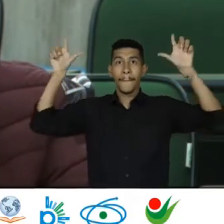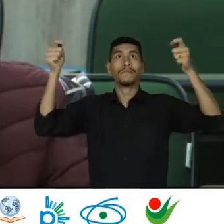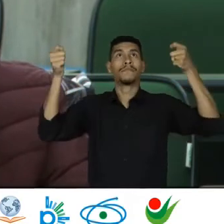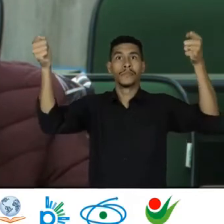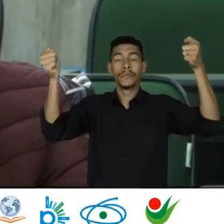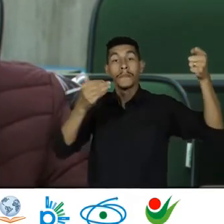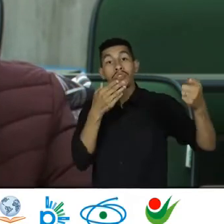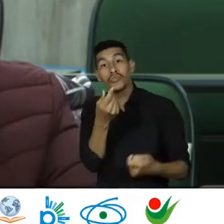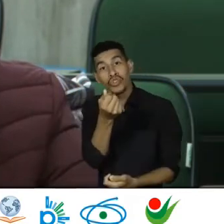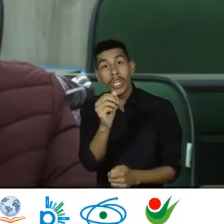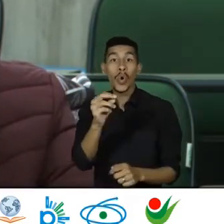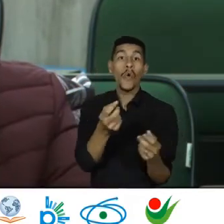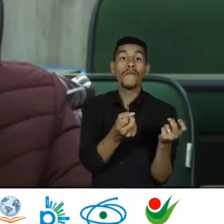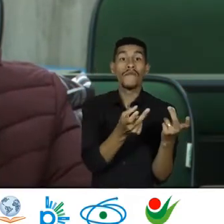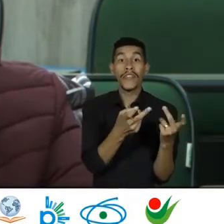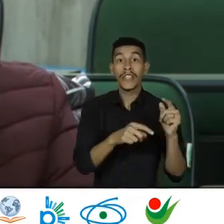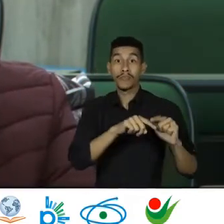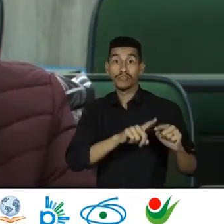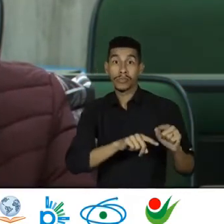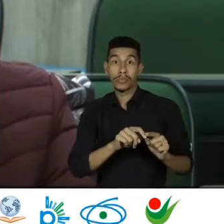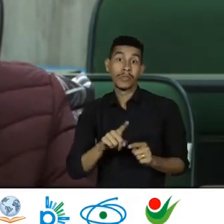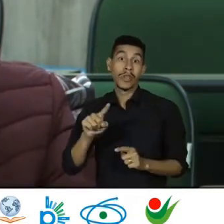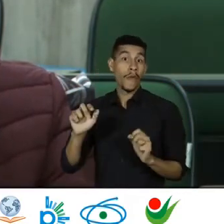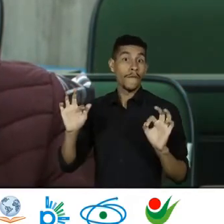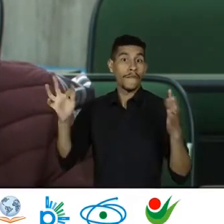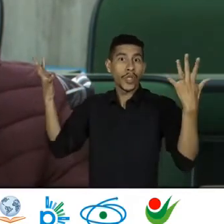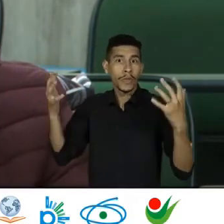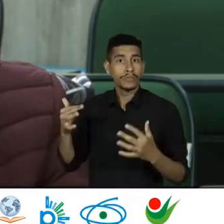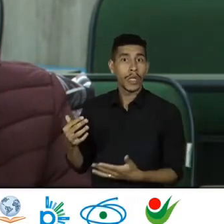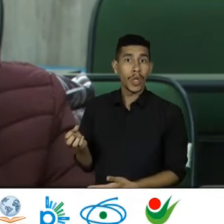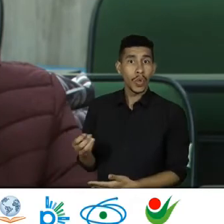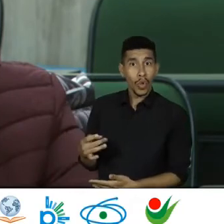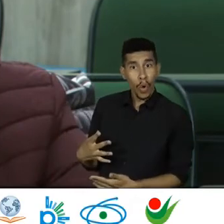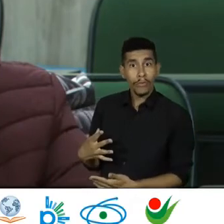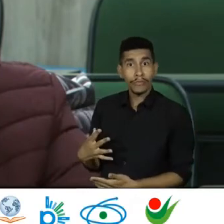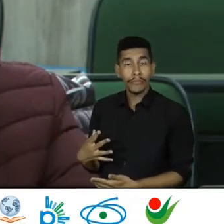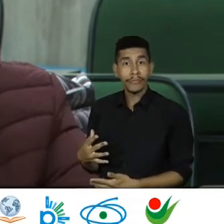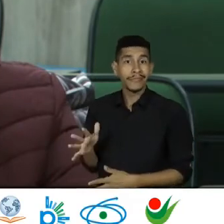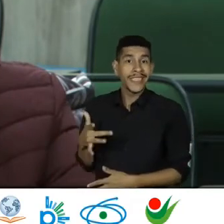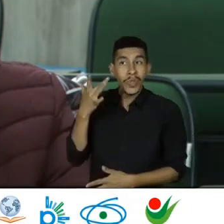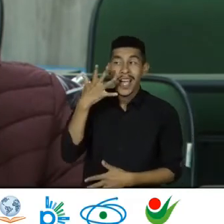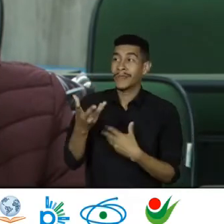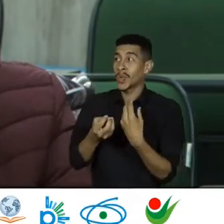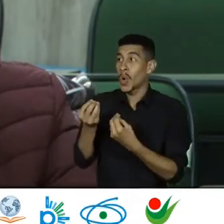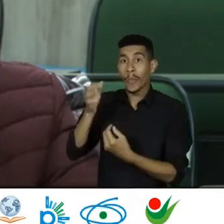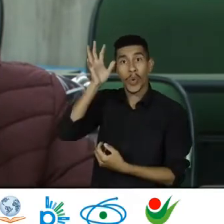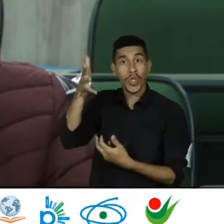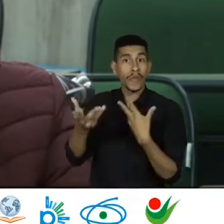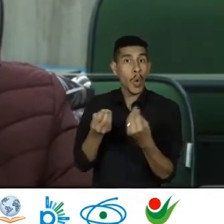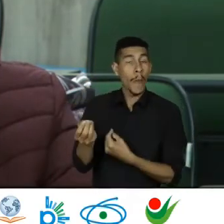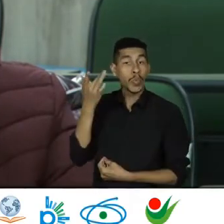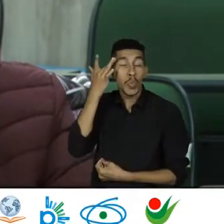vendendo alguma coisa São fenômenos Bastante recentes E muitas vezes A gente não sabe Como lidar com isso E na